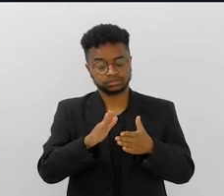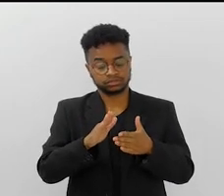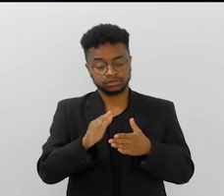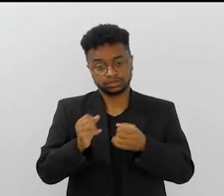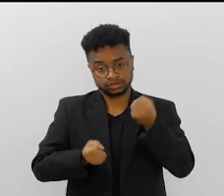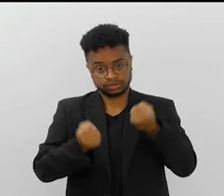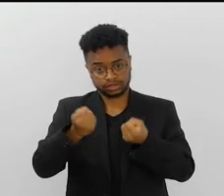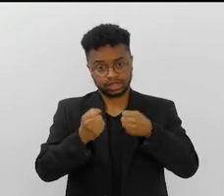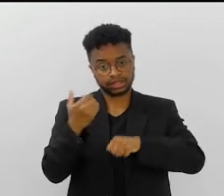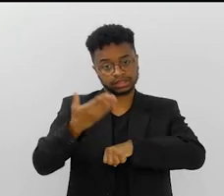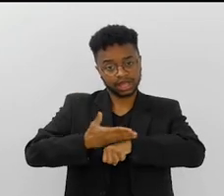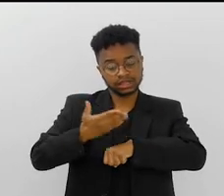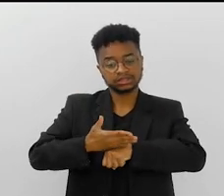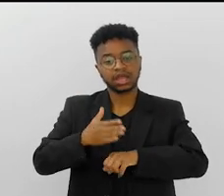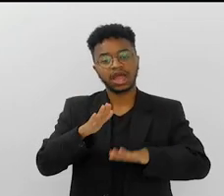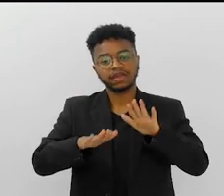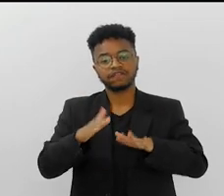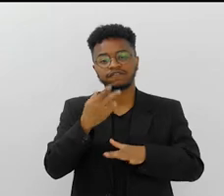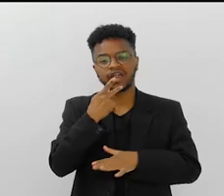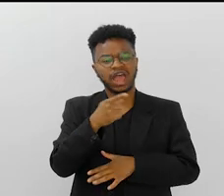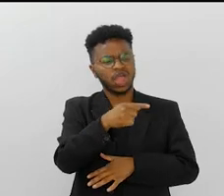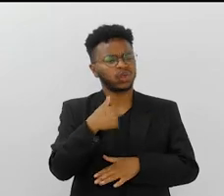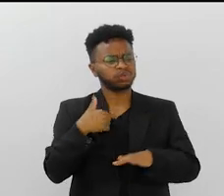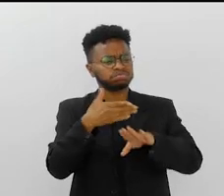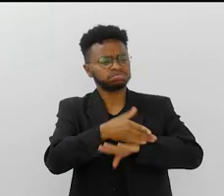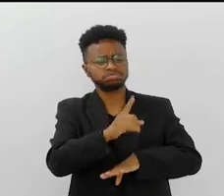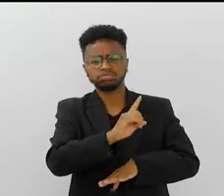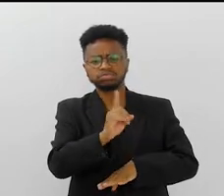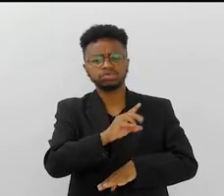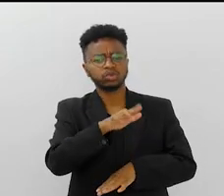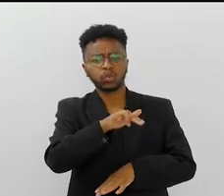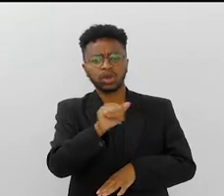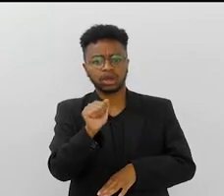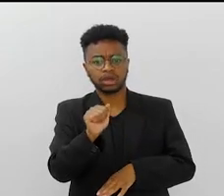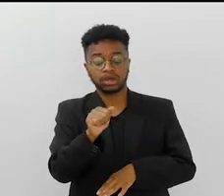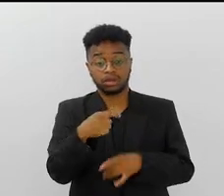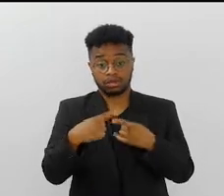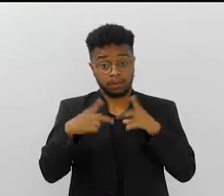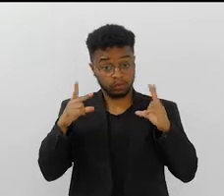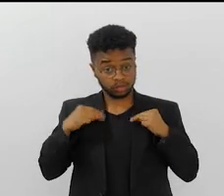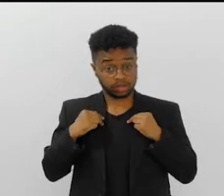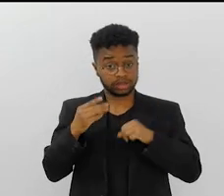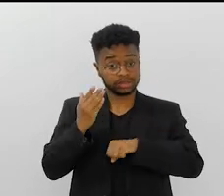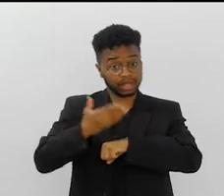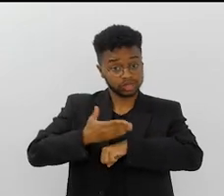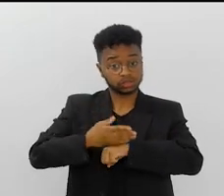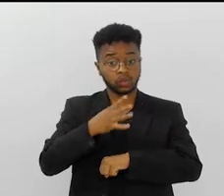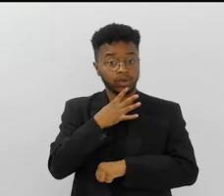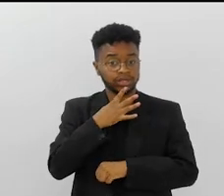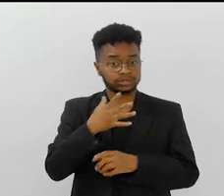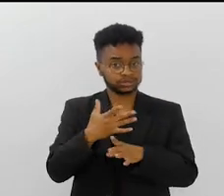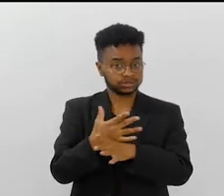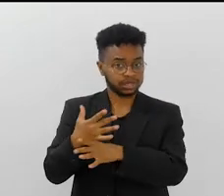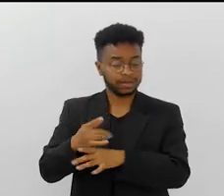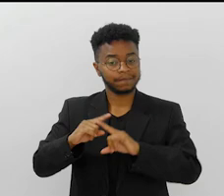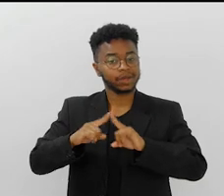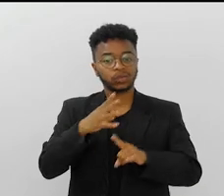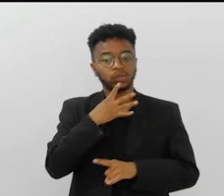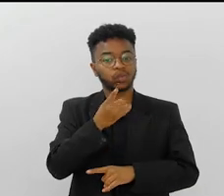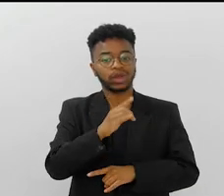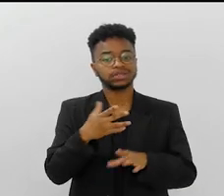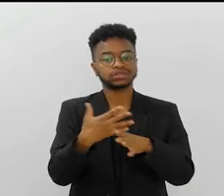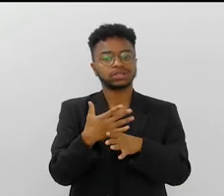leva na cidade do samba e quando eu peço para entrar ali, ele diz assim, mas nunca tinha entrado aqui, que coisa incrível. É um absurdo. motorista de táxi, que conhece a cidade inteira.